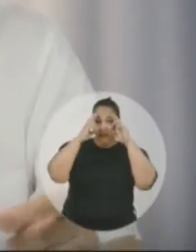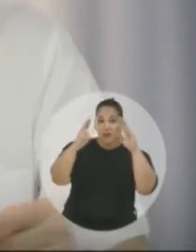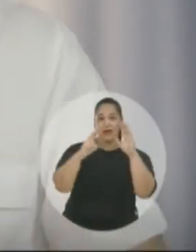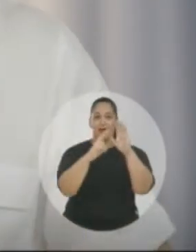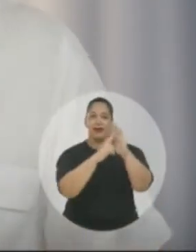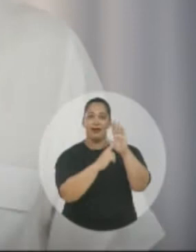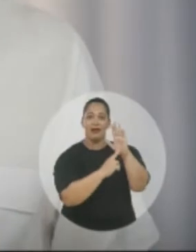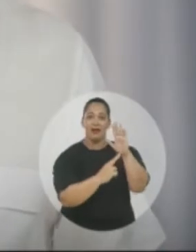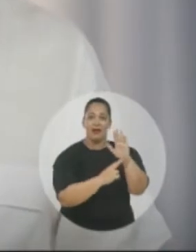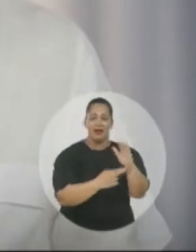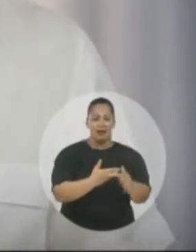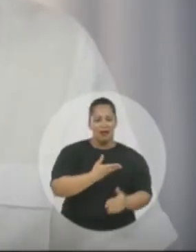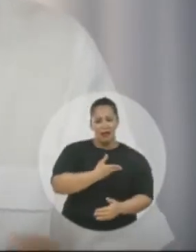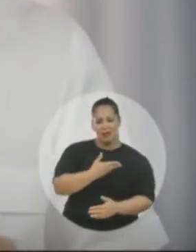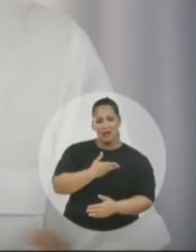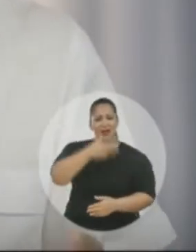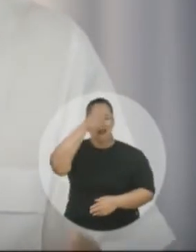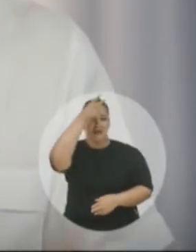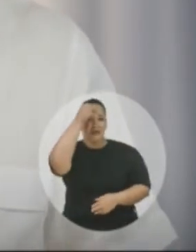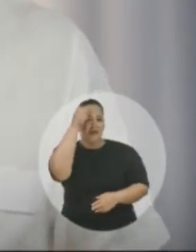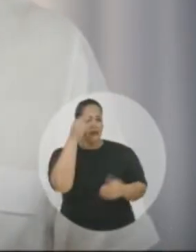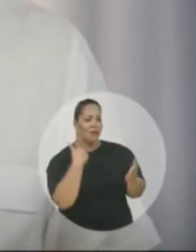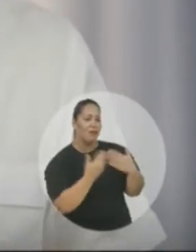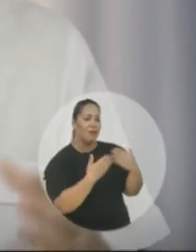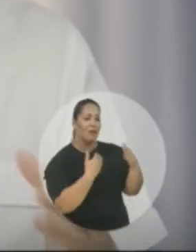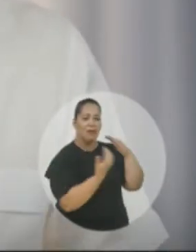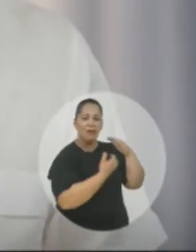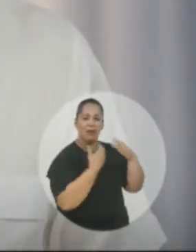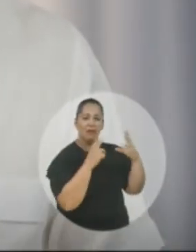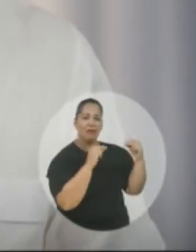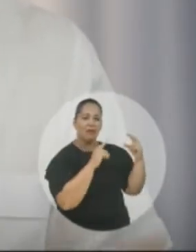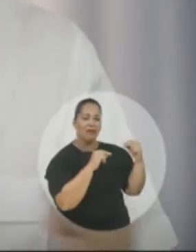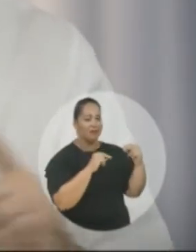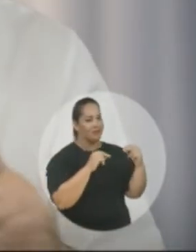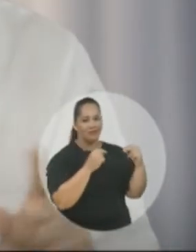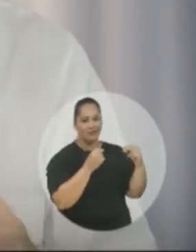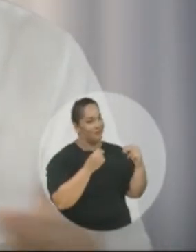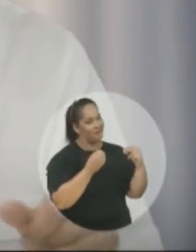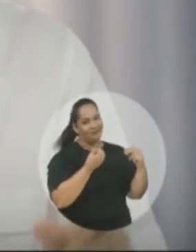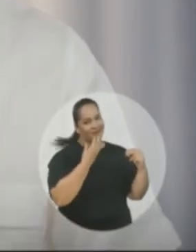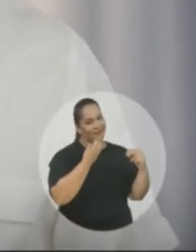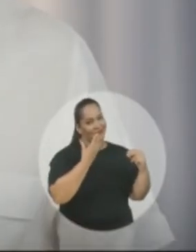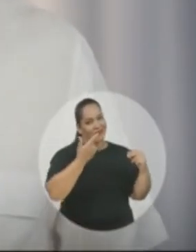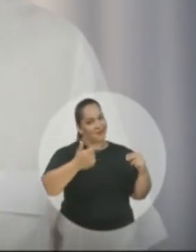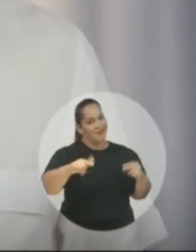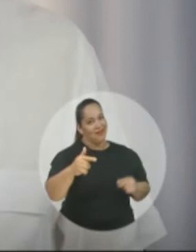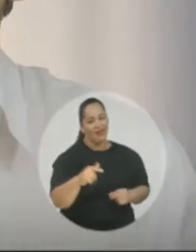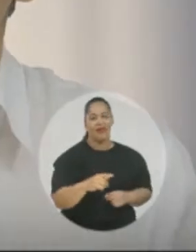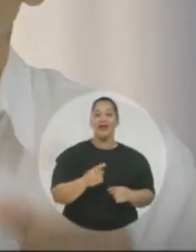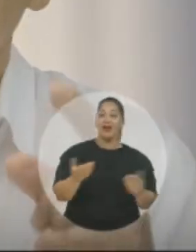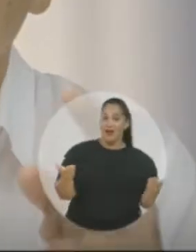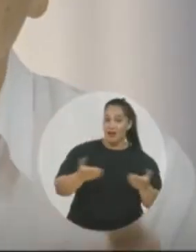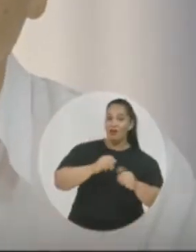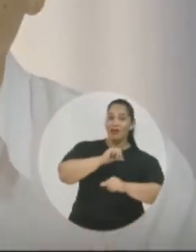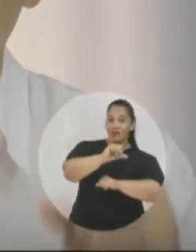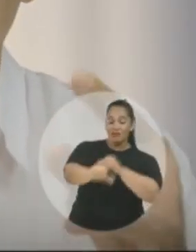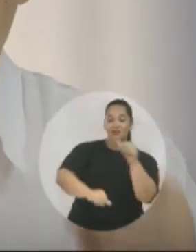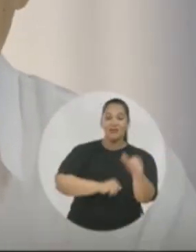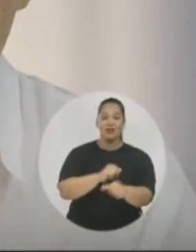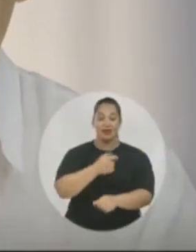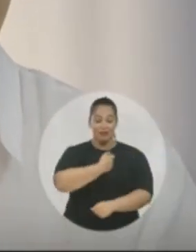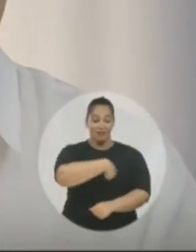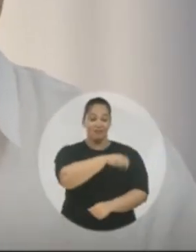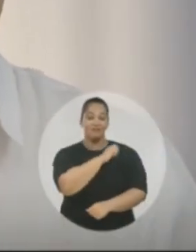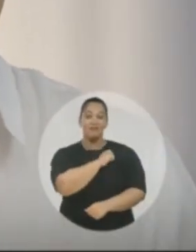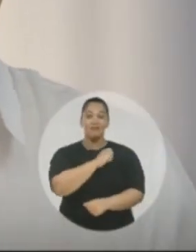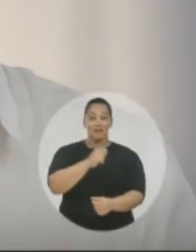respeitem regras. Essa amizade de um prefeito com as empresas não é boa para os pessoenses. Vamos virar esse jogo com